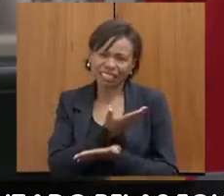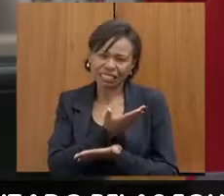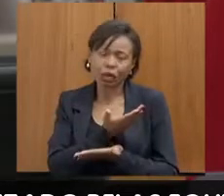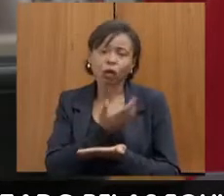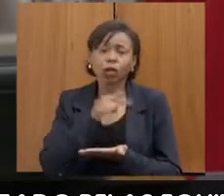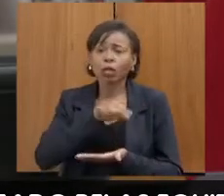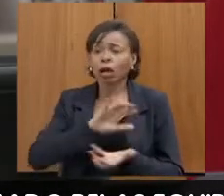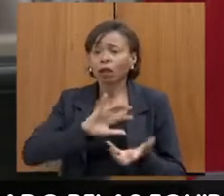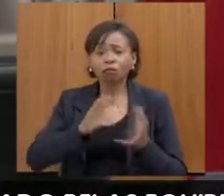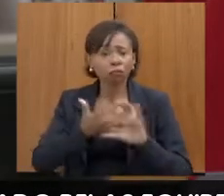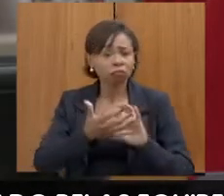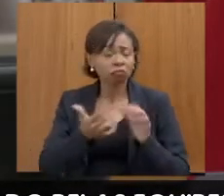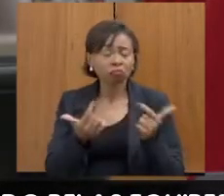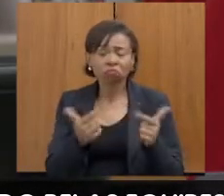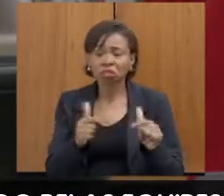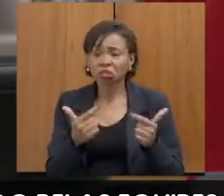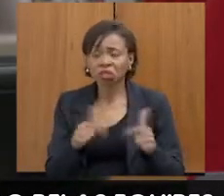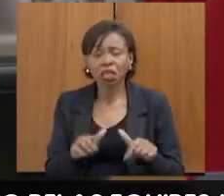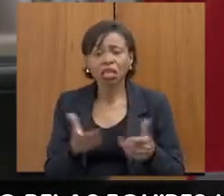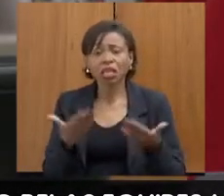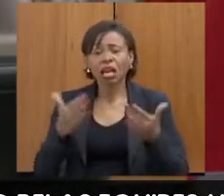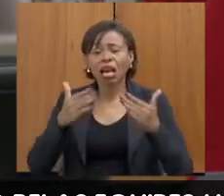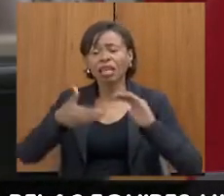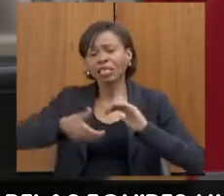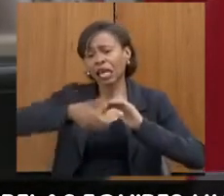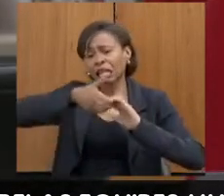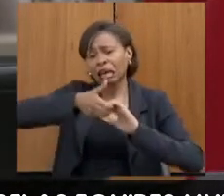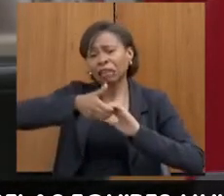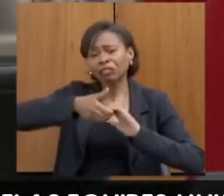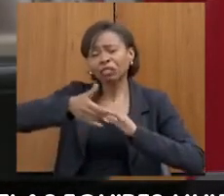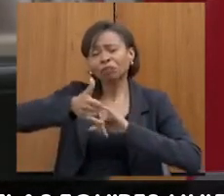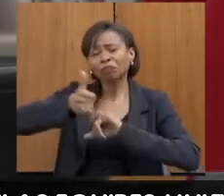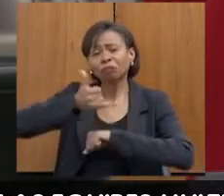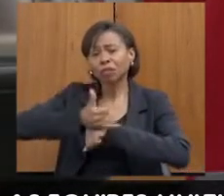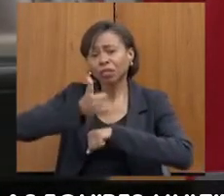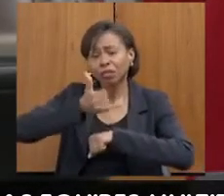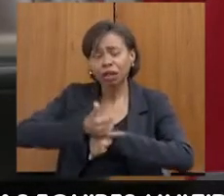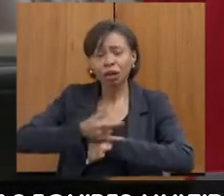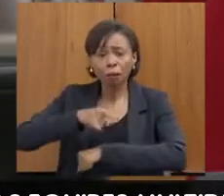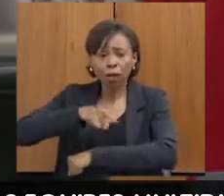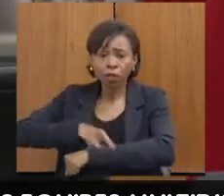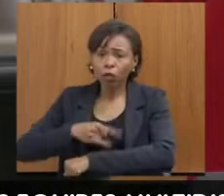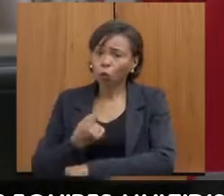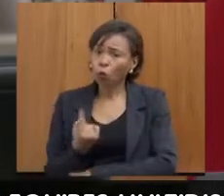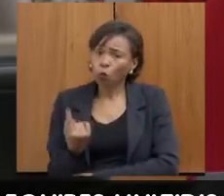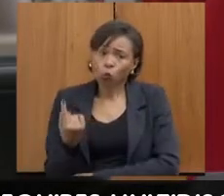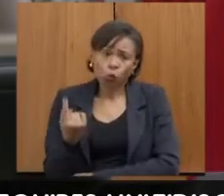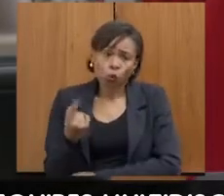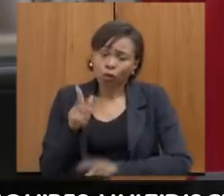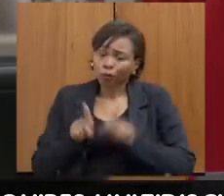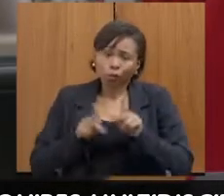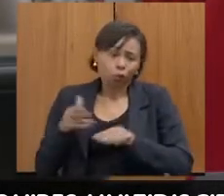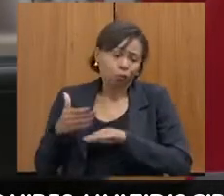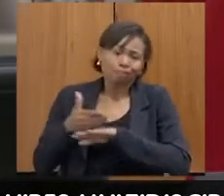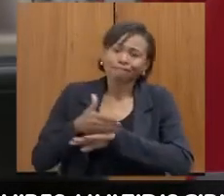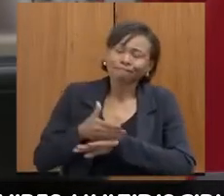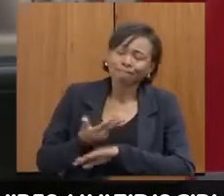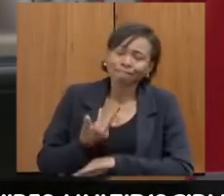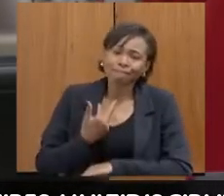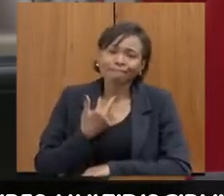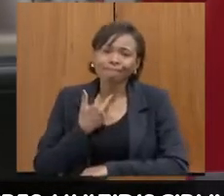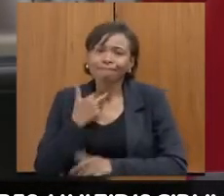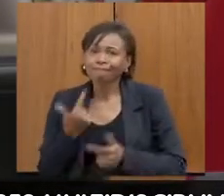telhado de amianto, um único banheiro para o público, para todo mundo da delegacia sem acessibilidade. Temos apenas